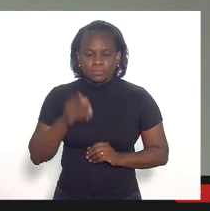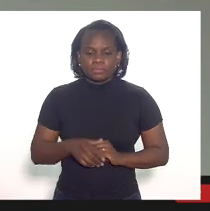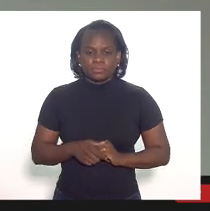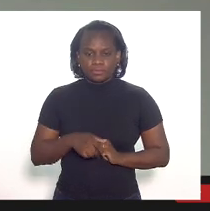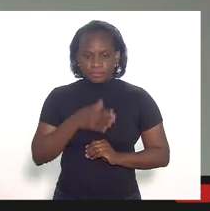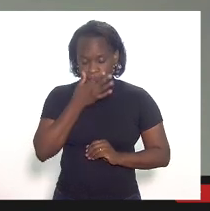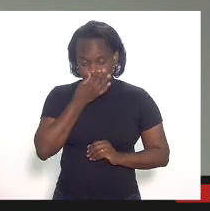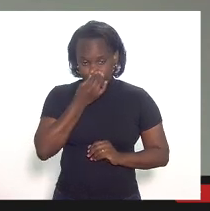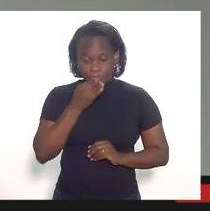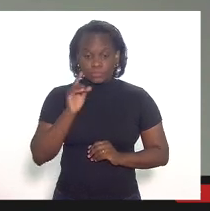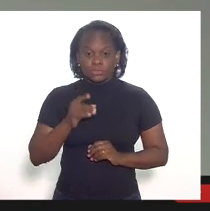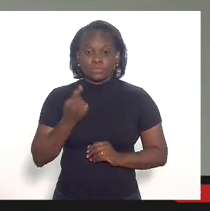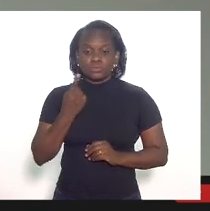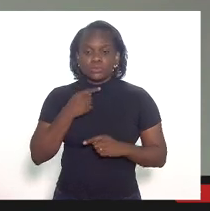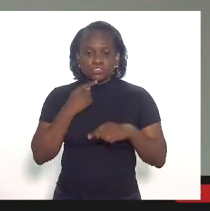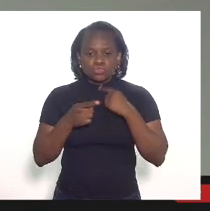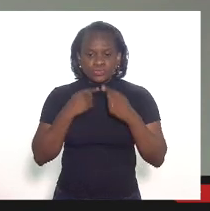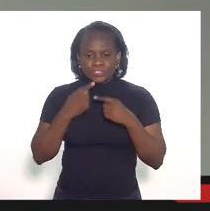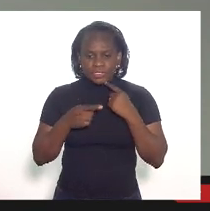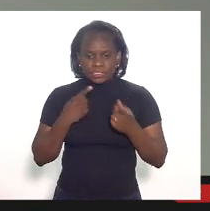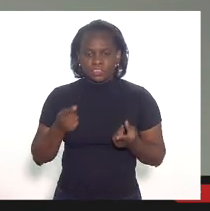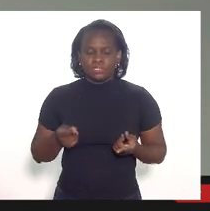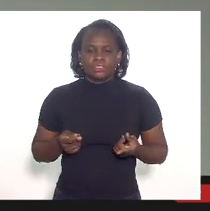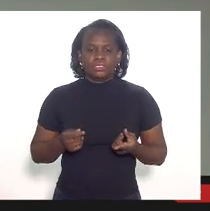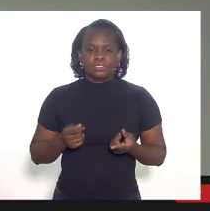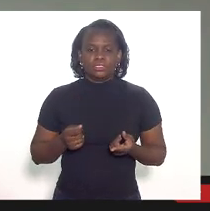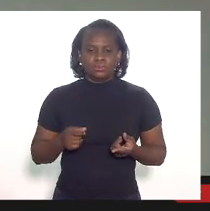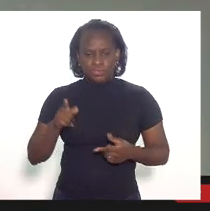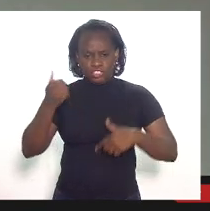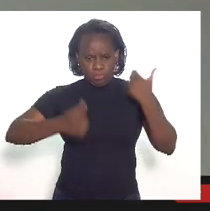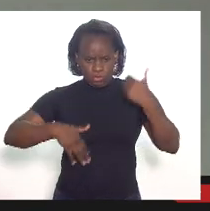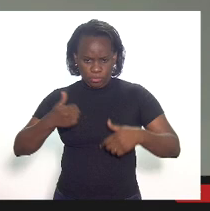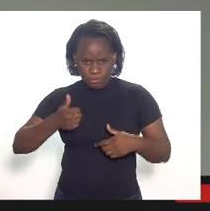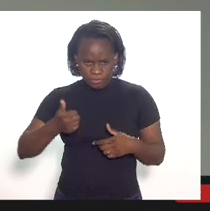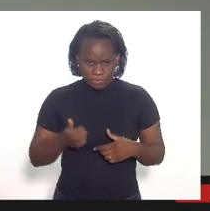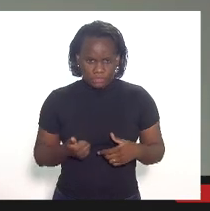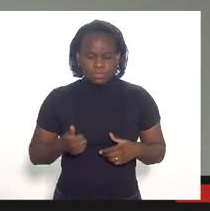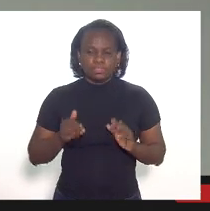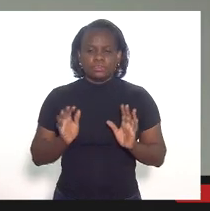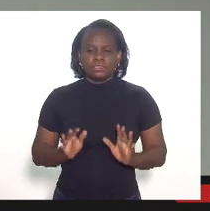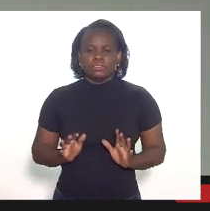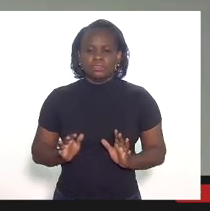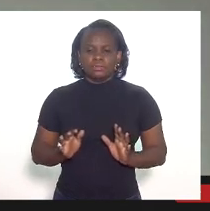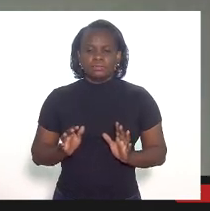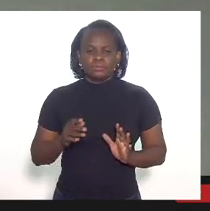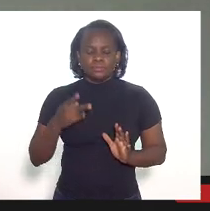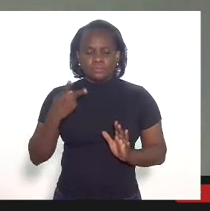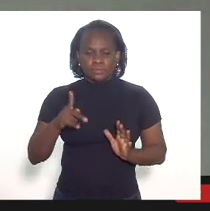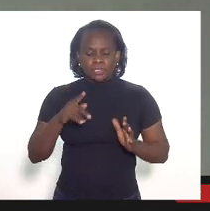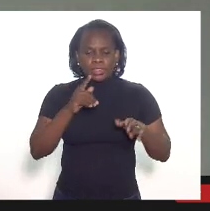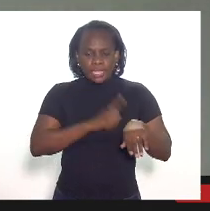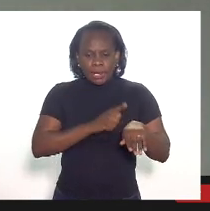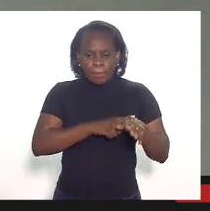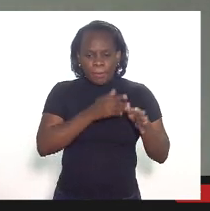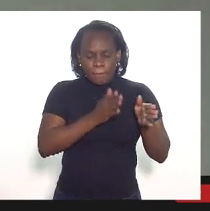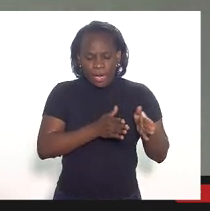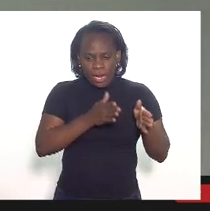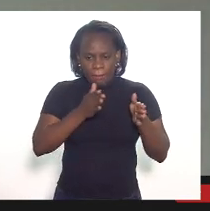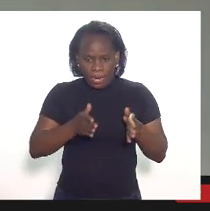Só uma dúvida aqui na sua primeira exposição. Essa sua linha do tempo